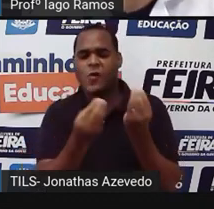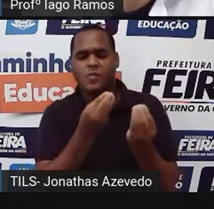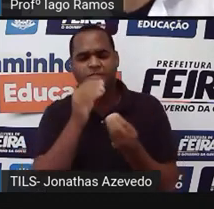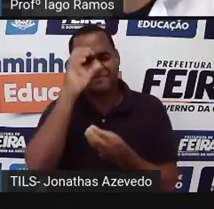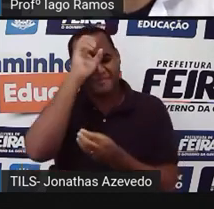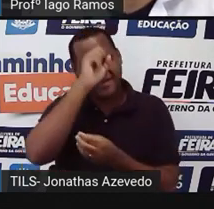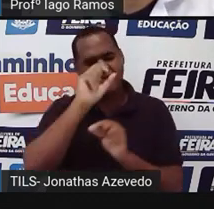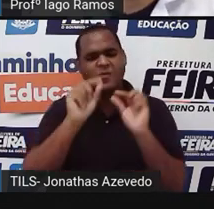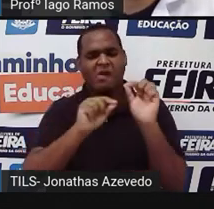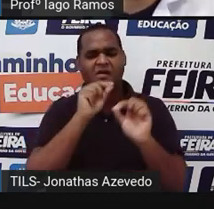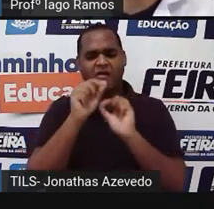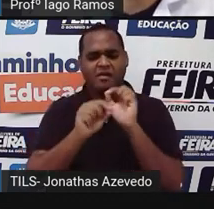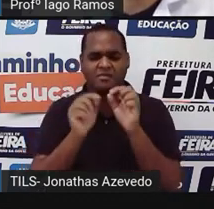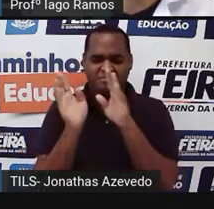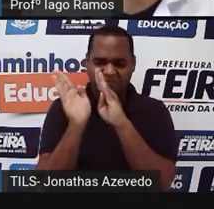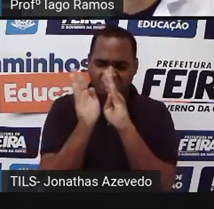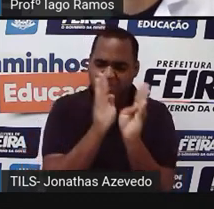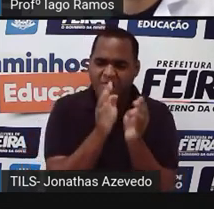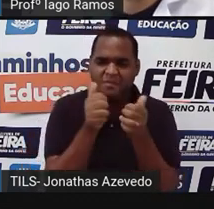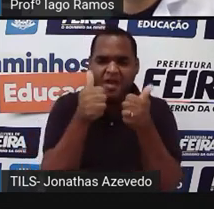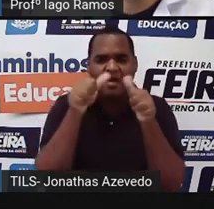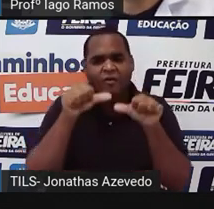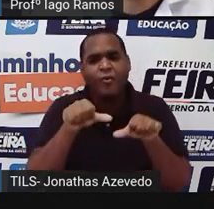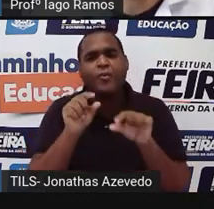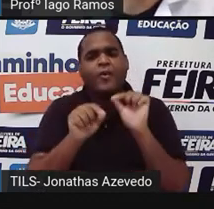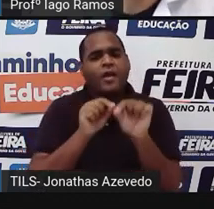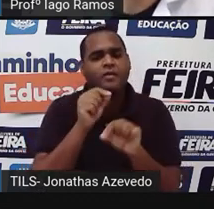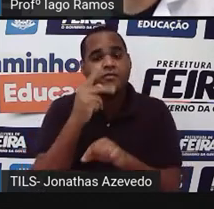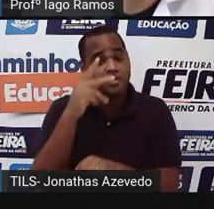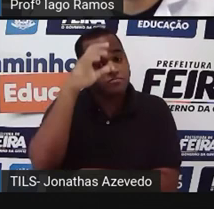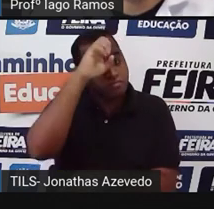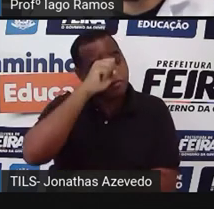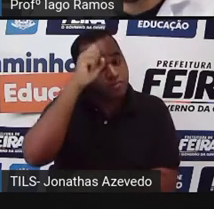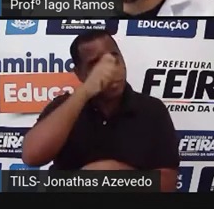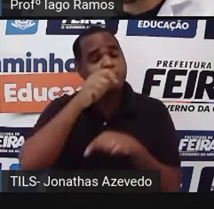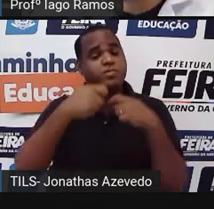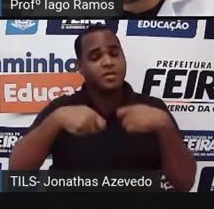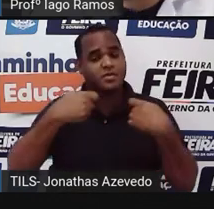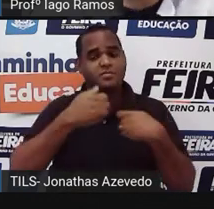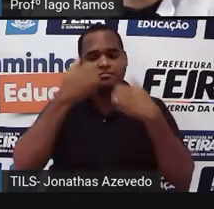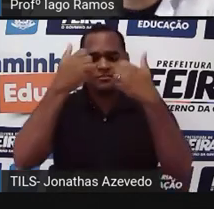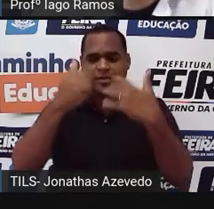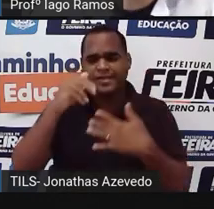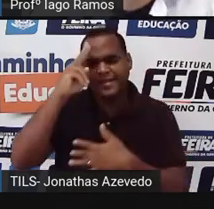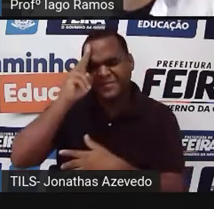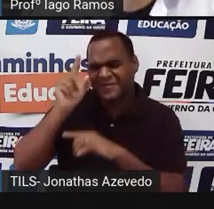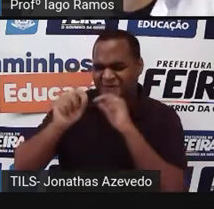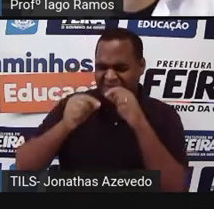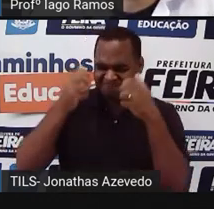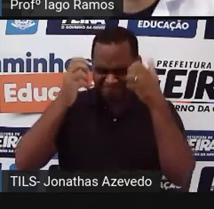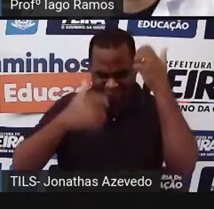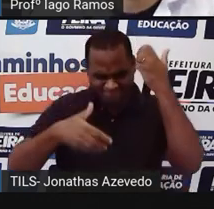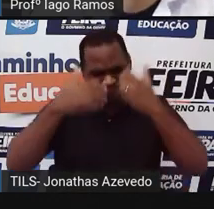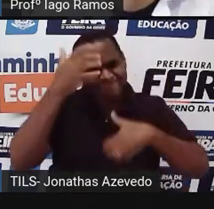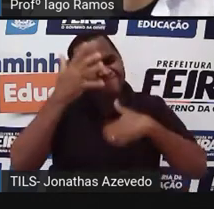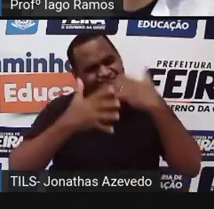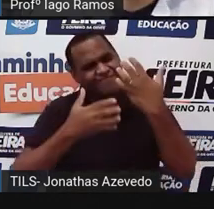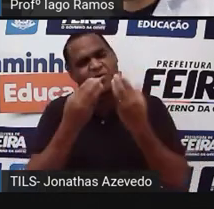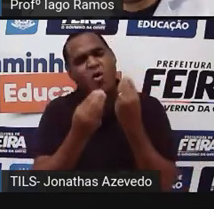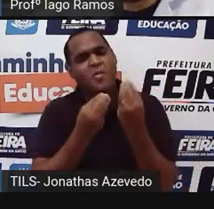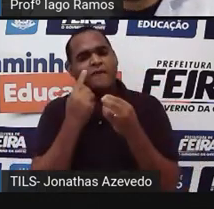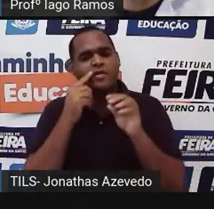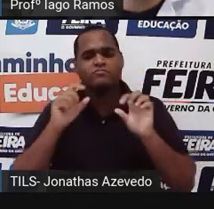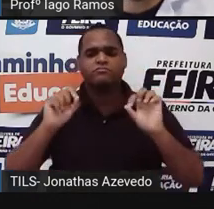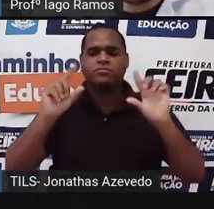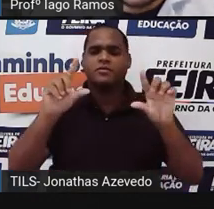sobre o que você aprendeu nessa aula quando você for fazer isso você vai ter que lembrar de coisas que você viu nessa aula e